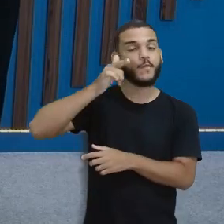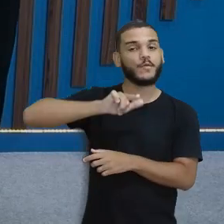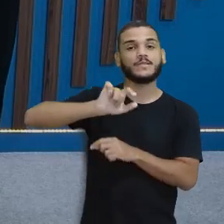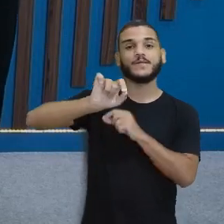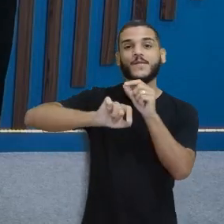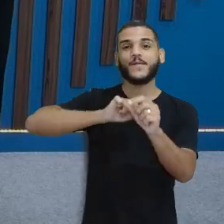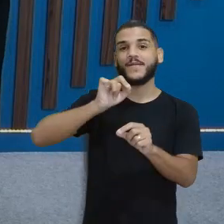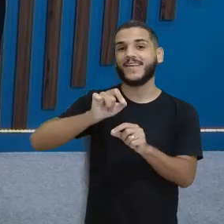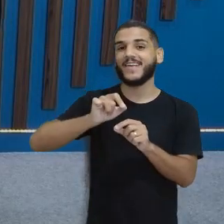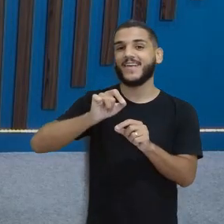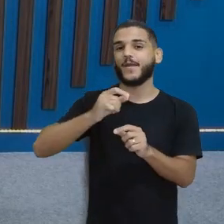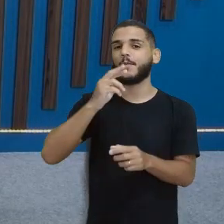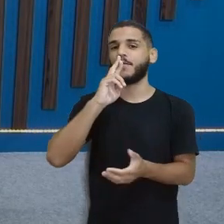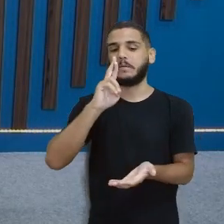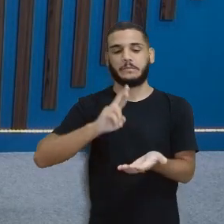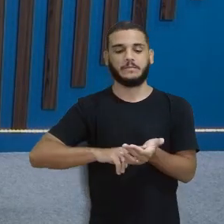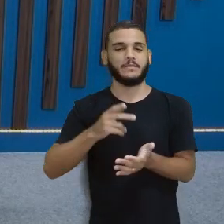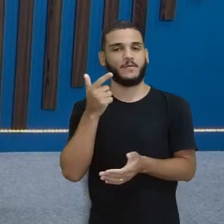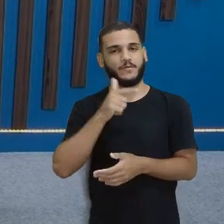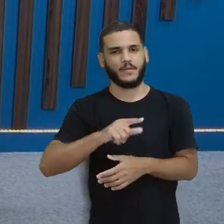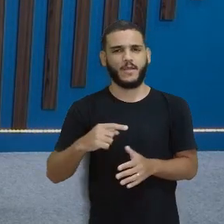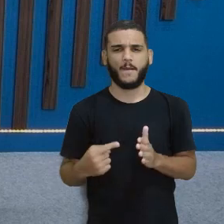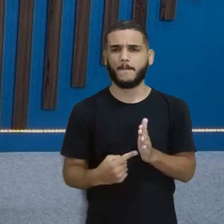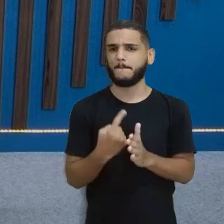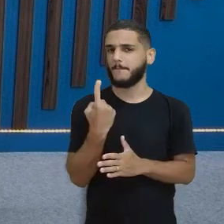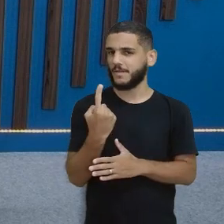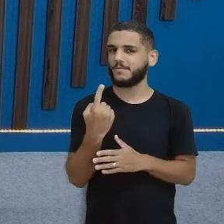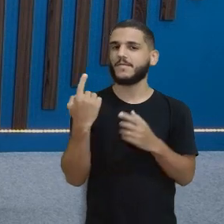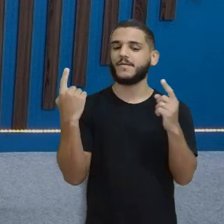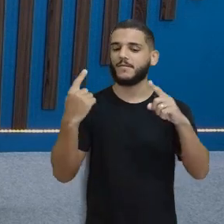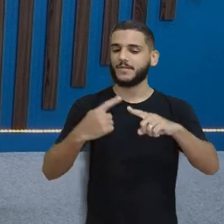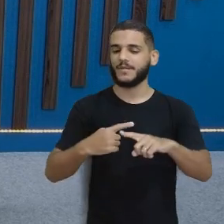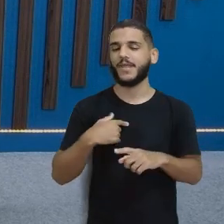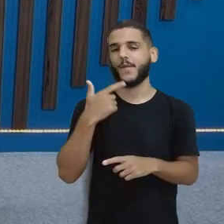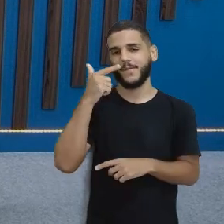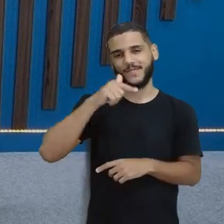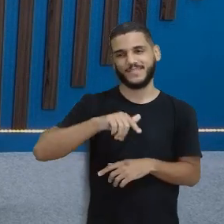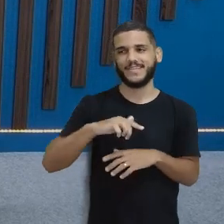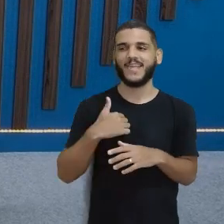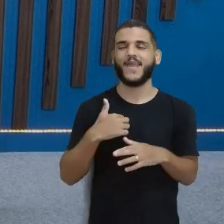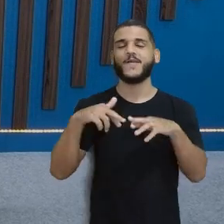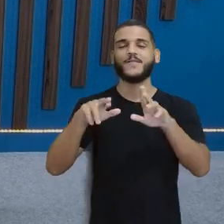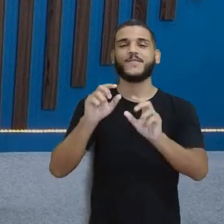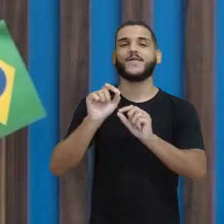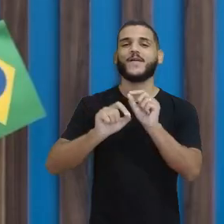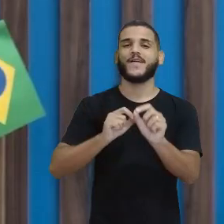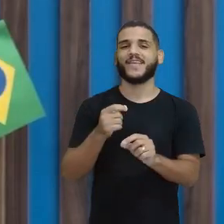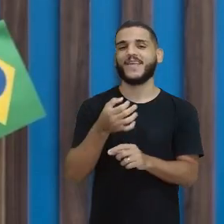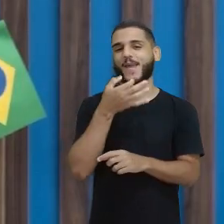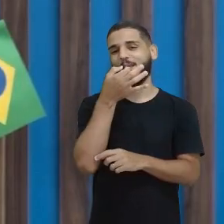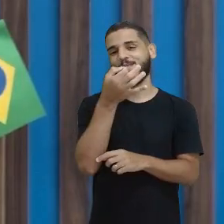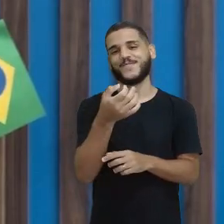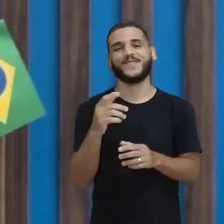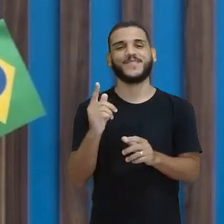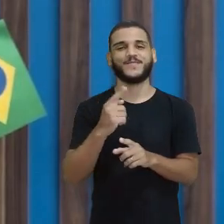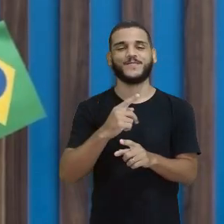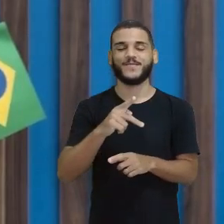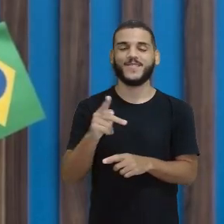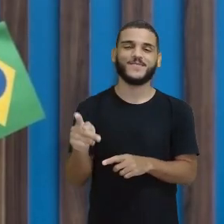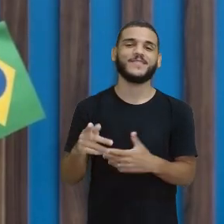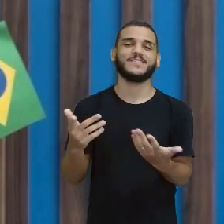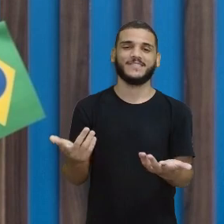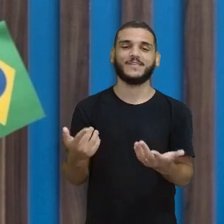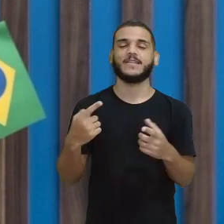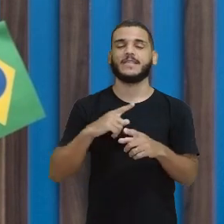ultimamente a gente não tem tido sorte, não. Só no primeiro jogo que eu acertei, não foi? Foi. Mas eu espero que seja o palpite da professora Josi, que venha bem muito